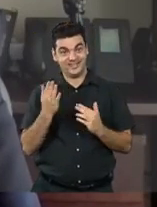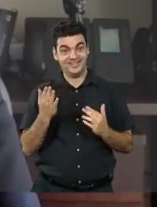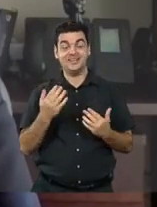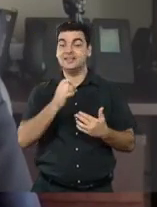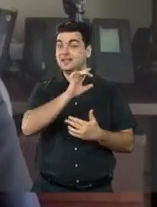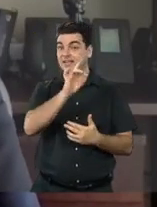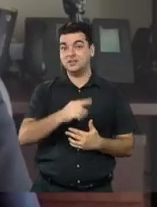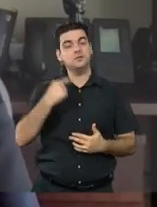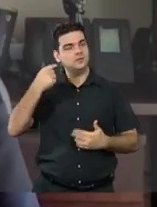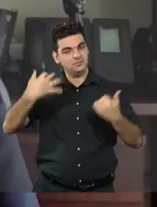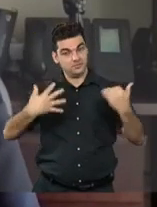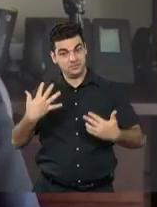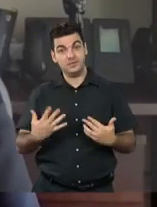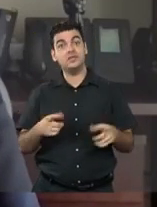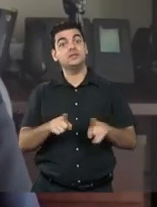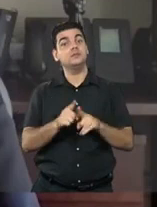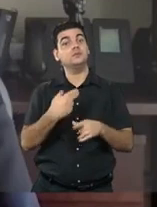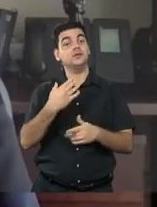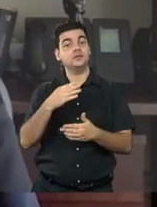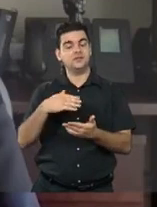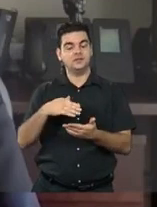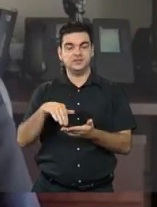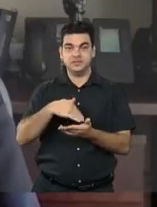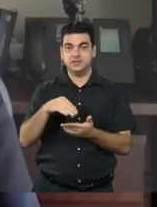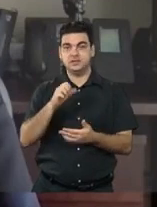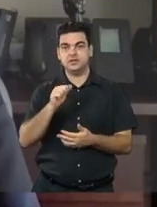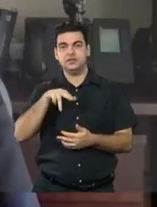para a nossa secretária, Ana Cláudia Mendonça.